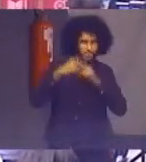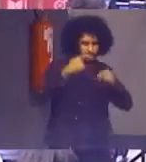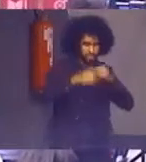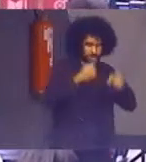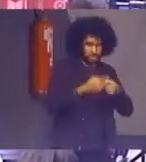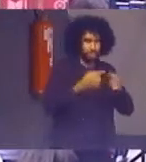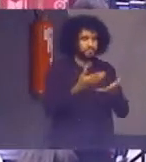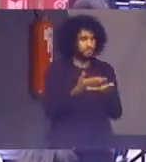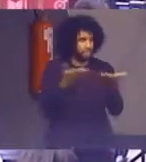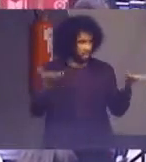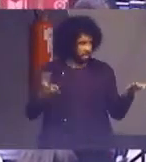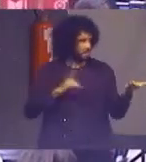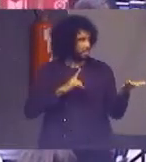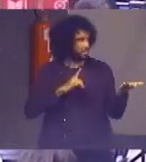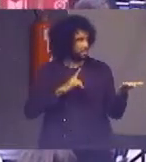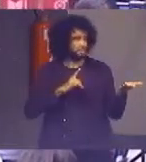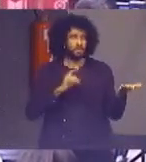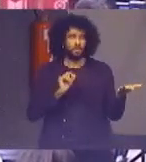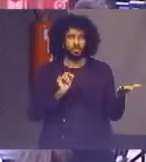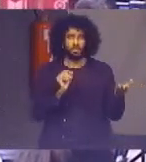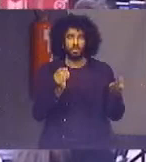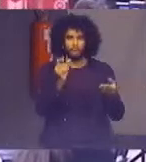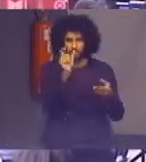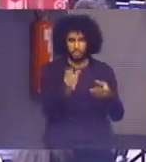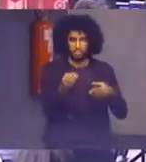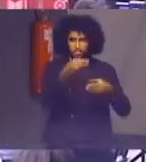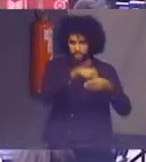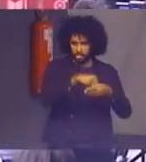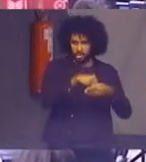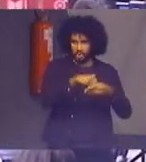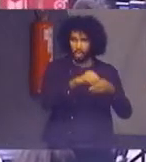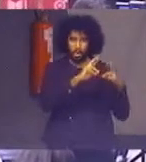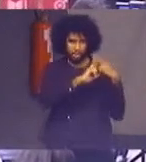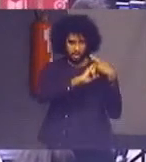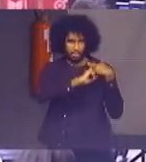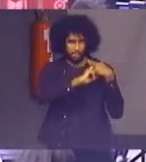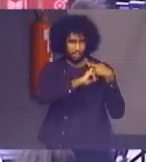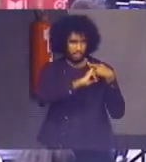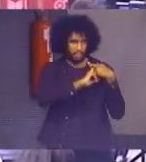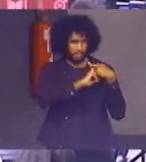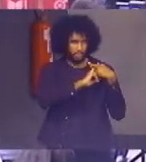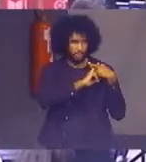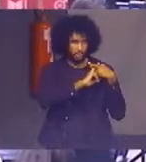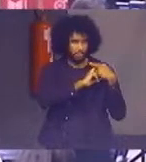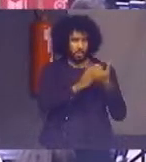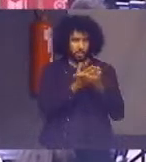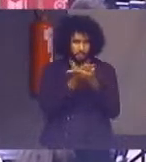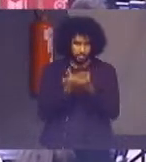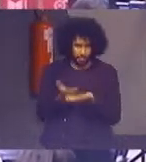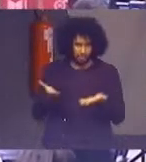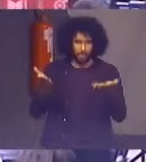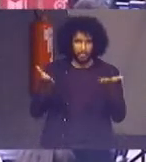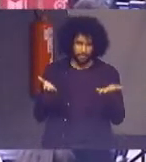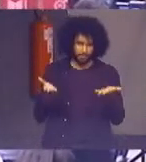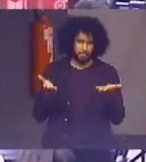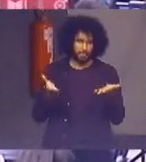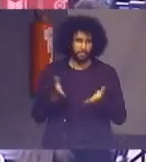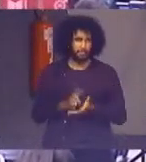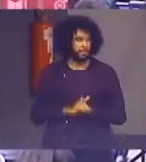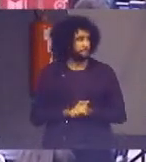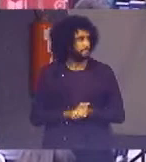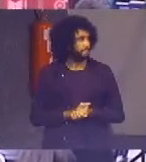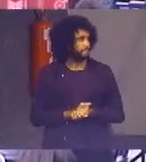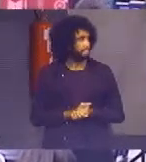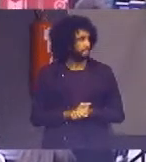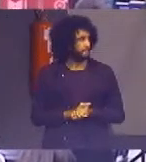presente um Constituinte que foi um dos responsáveis exatamente por estes, por essas determinações, e o